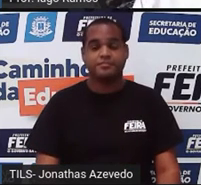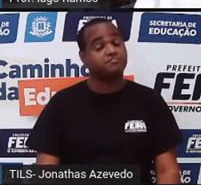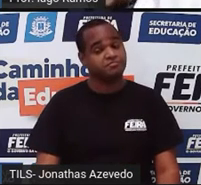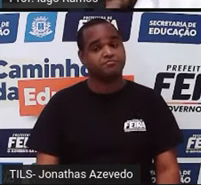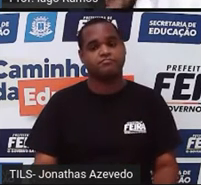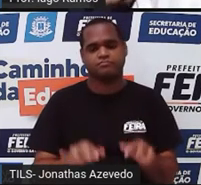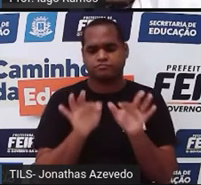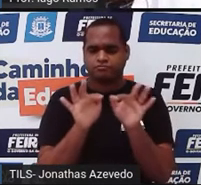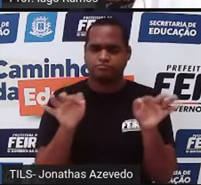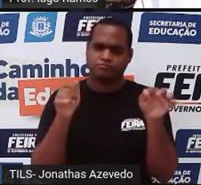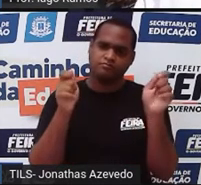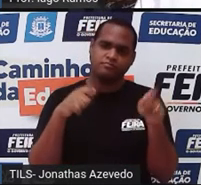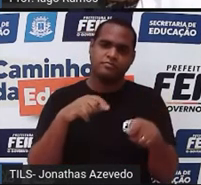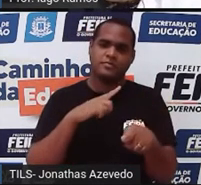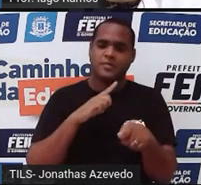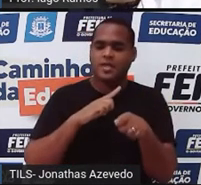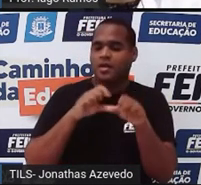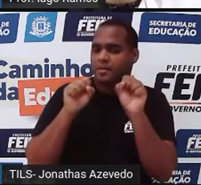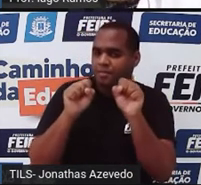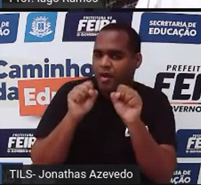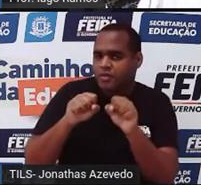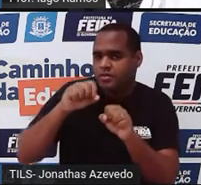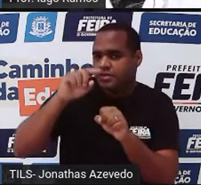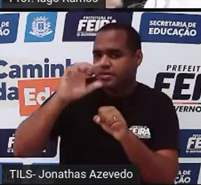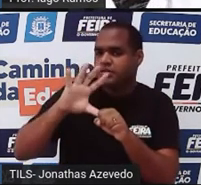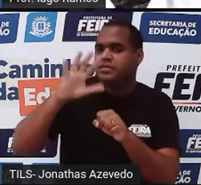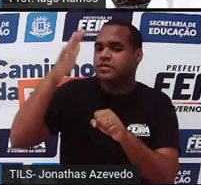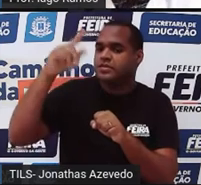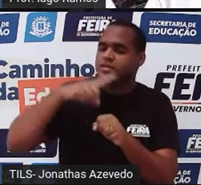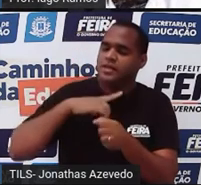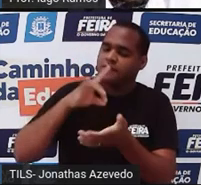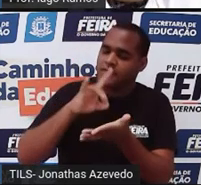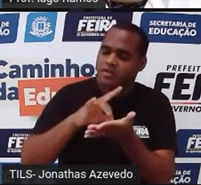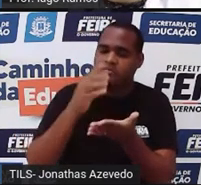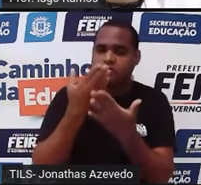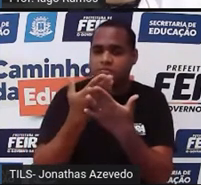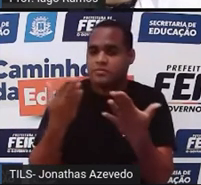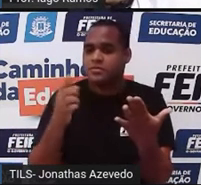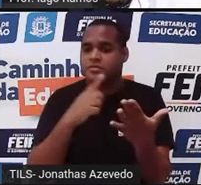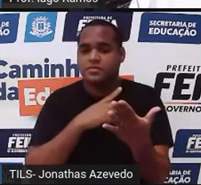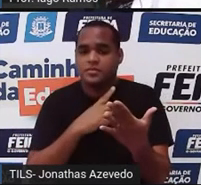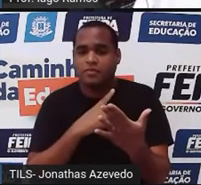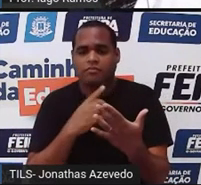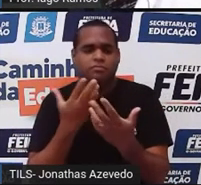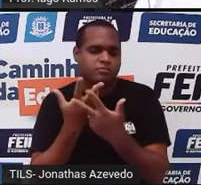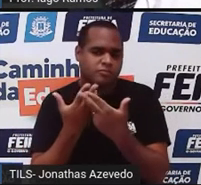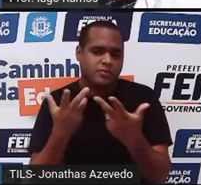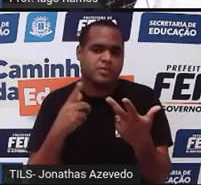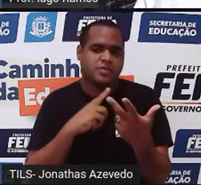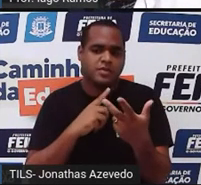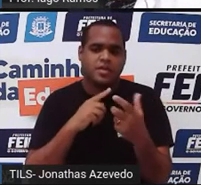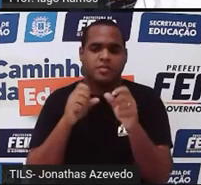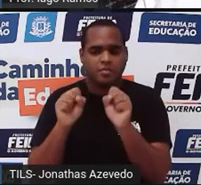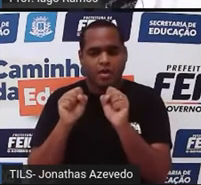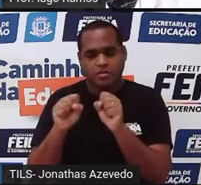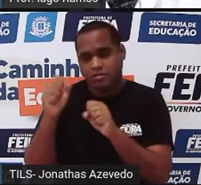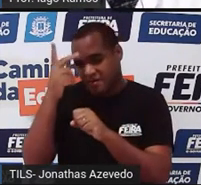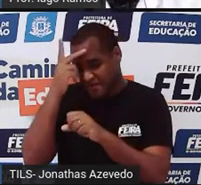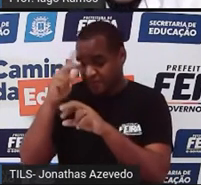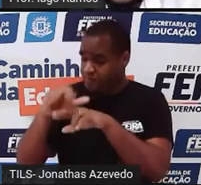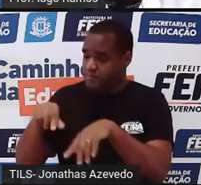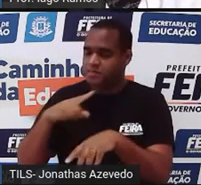básica, uma situação que pode acontecer no mundo real, pode acontecer comigo, pode acontecer com você, pode acontecer com qualquer pessoa,